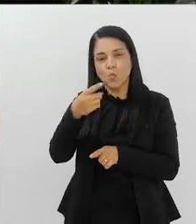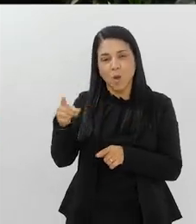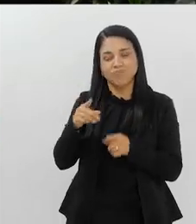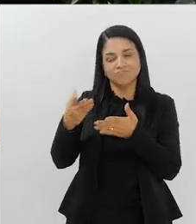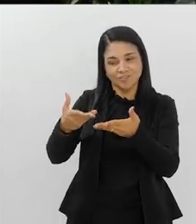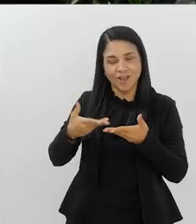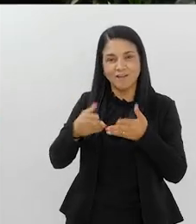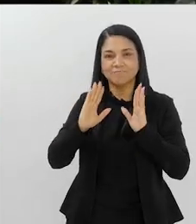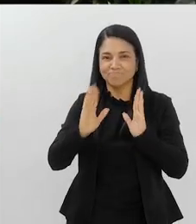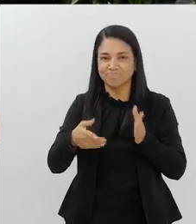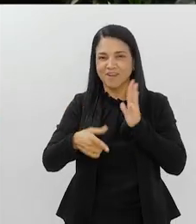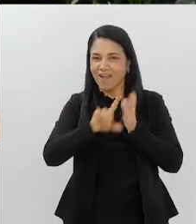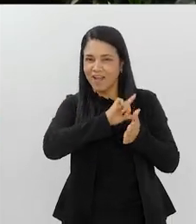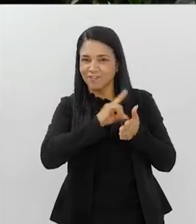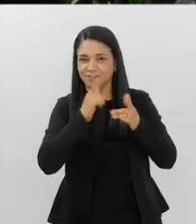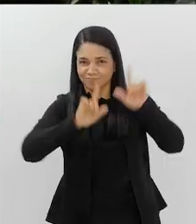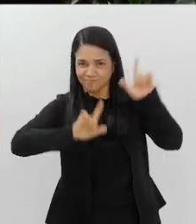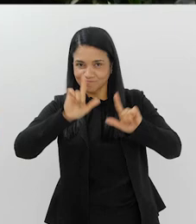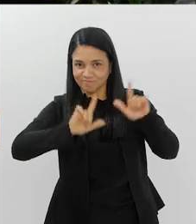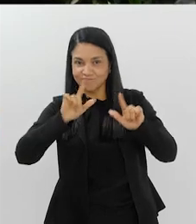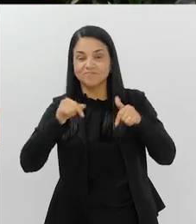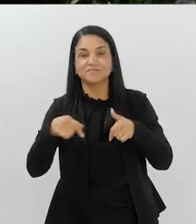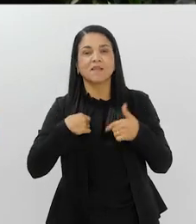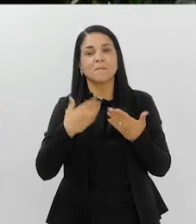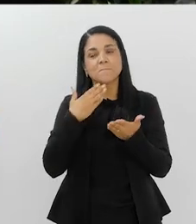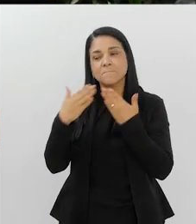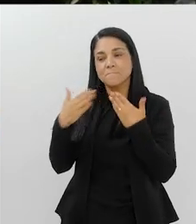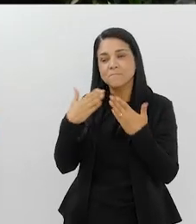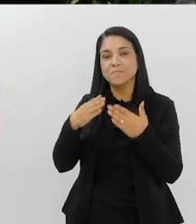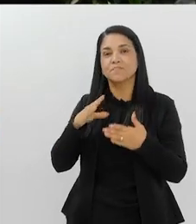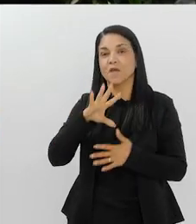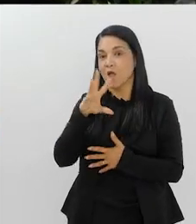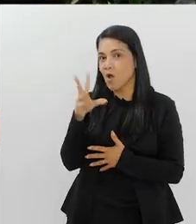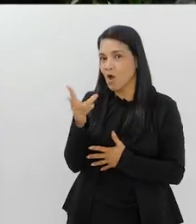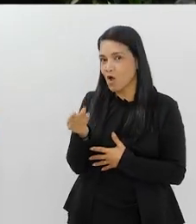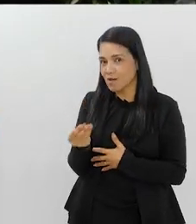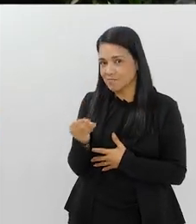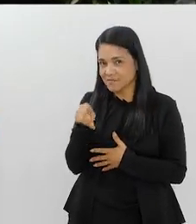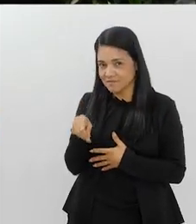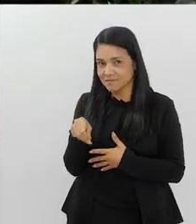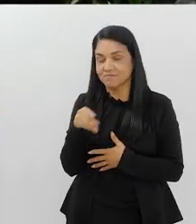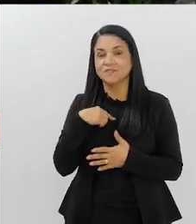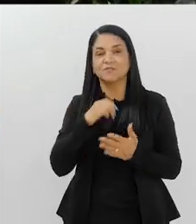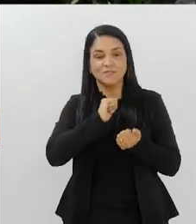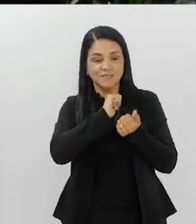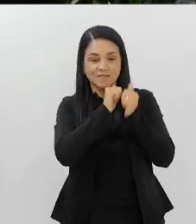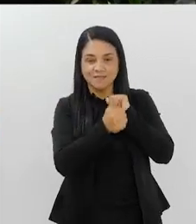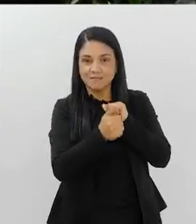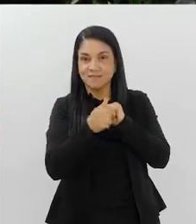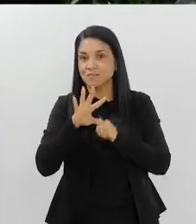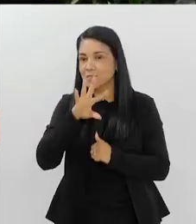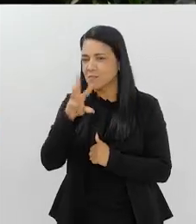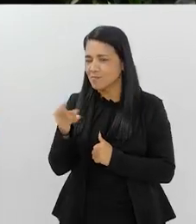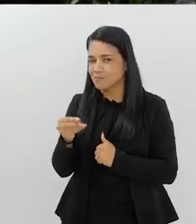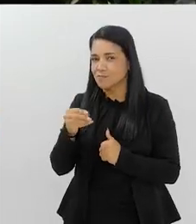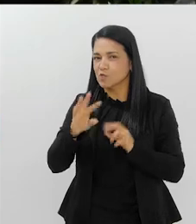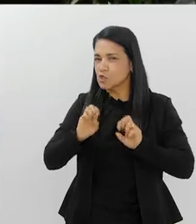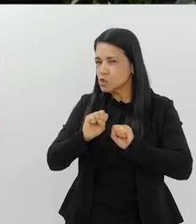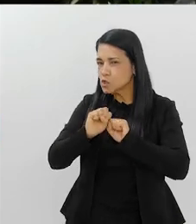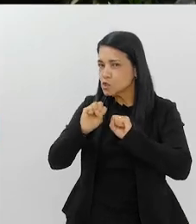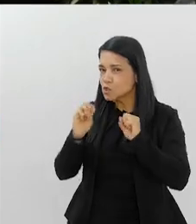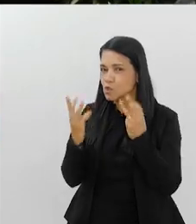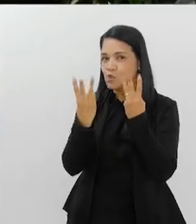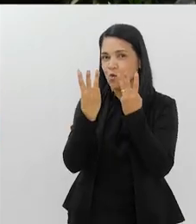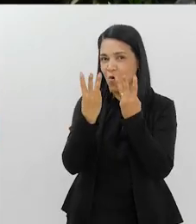Esportiva. João, prazer em tê-lo aqui novamente. Vamos bater um papo sobre as Paralimpíadas, porque os atletas paralímpicos deram um